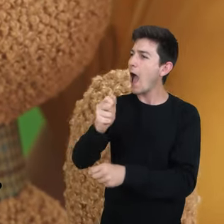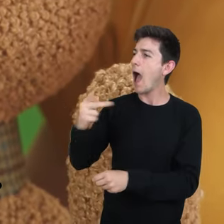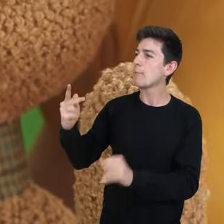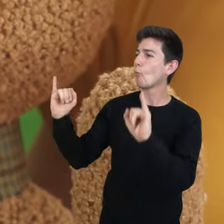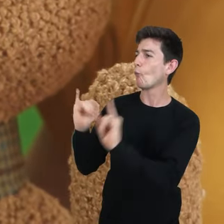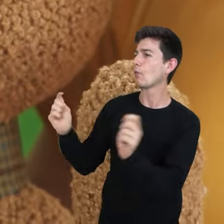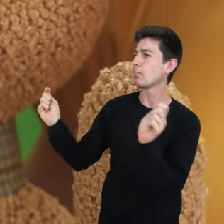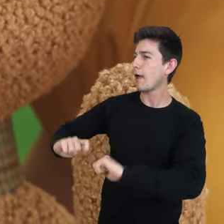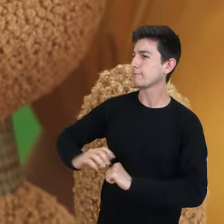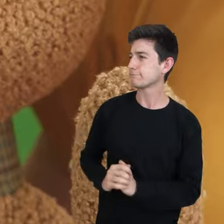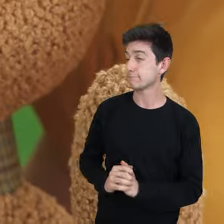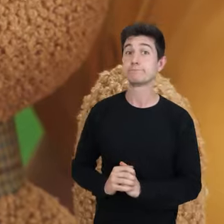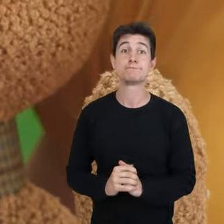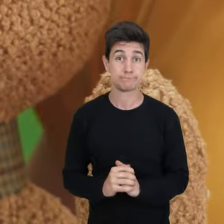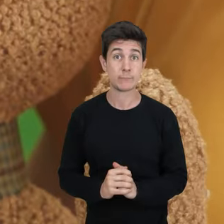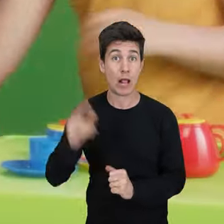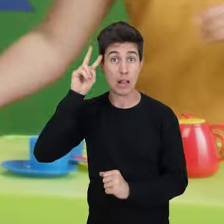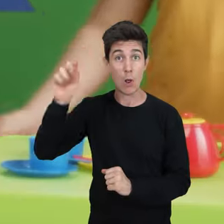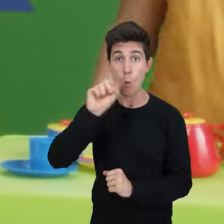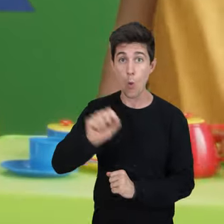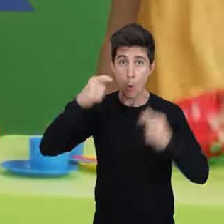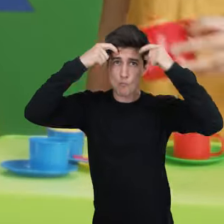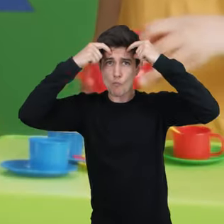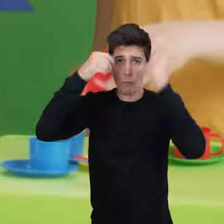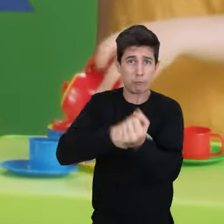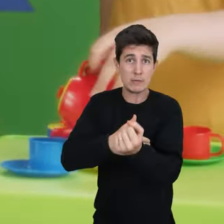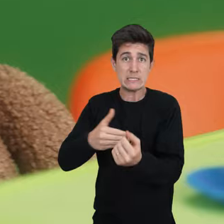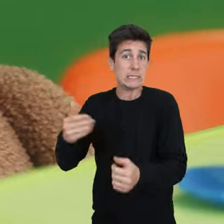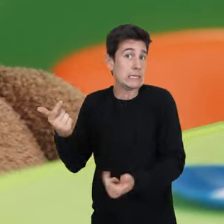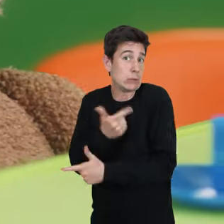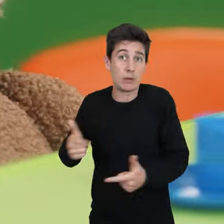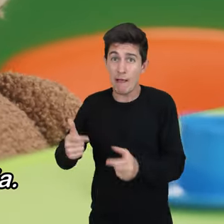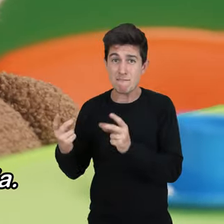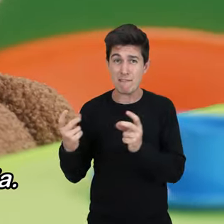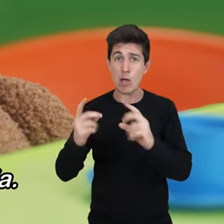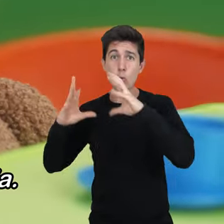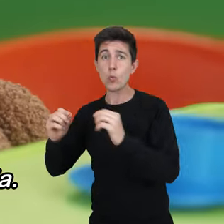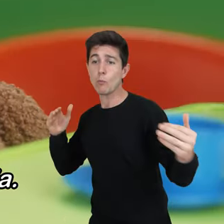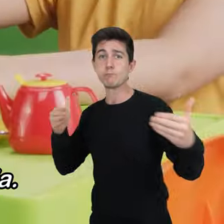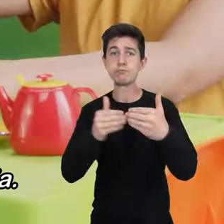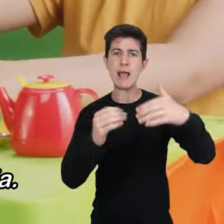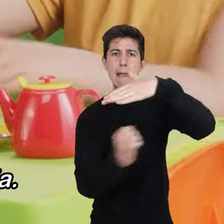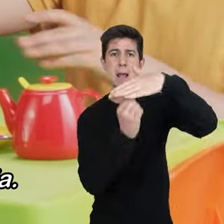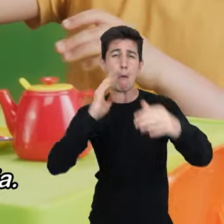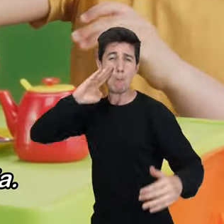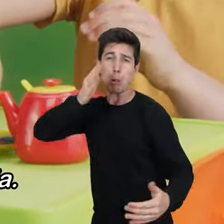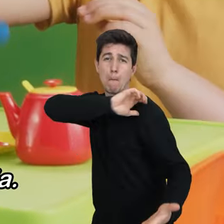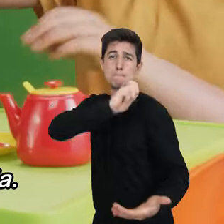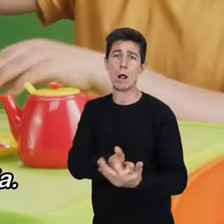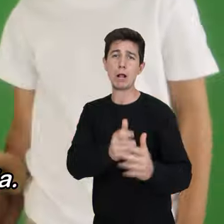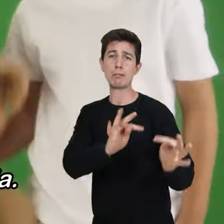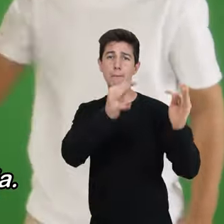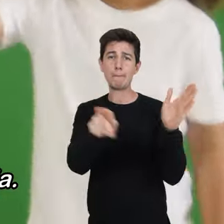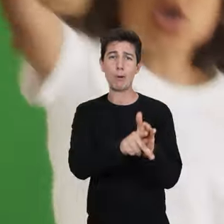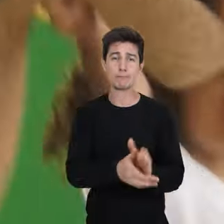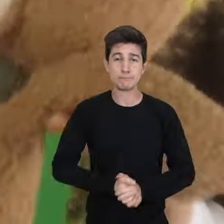triste hoje. Aqui está um aplicativo para quem quer perder peso. Mas lembre-se, ele não guarda seu segredo. Ele vende diretamente para empresas bilionárias